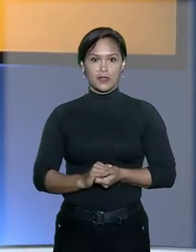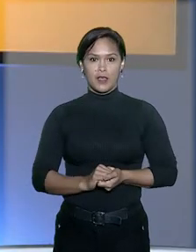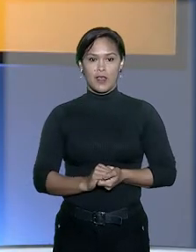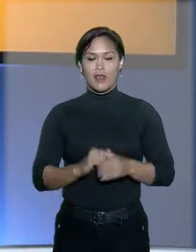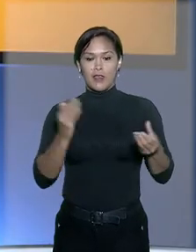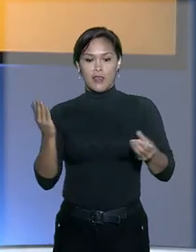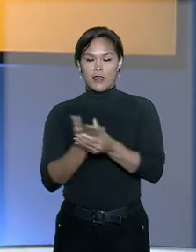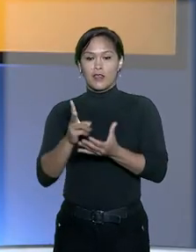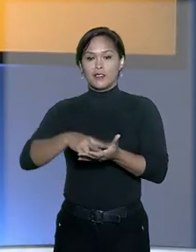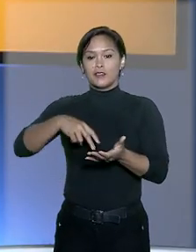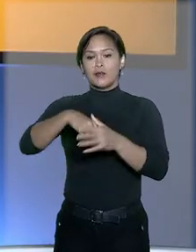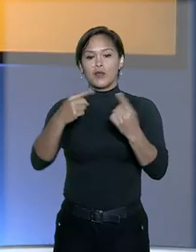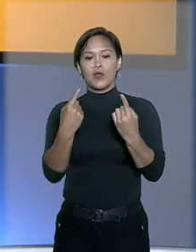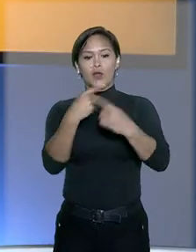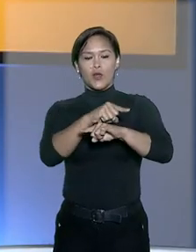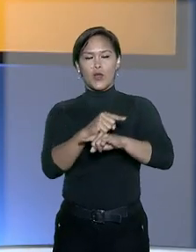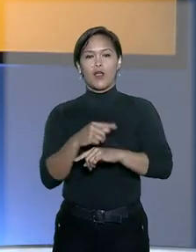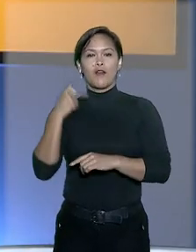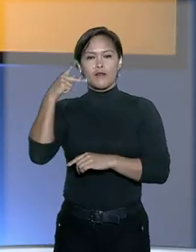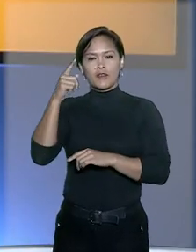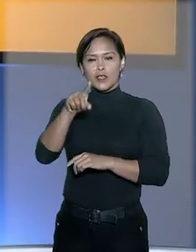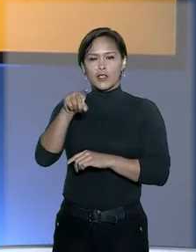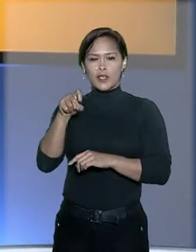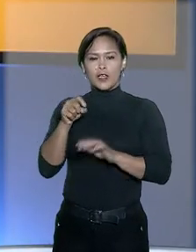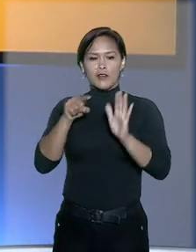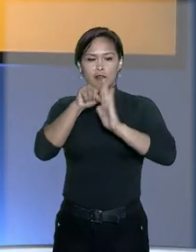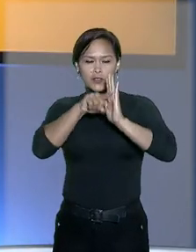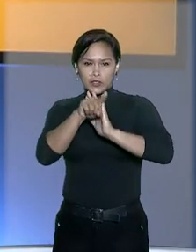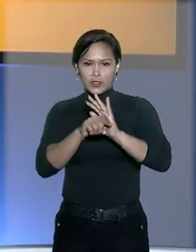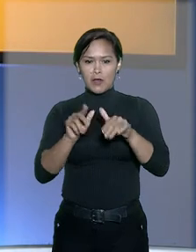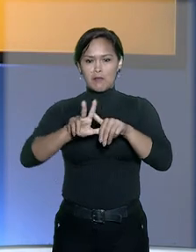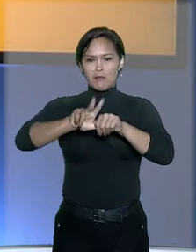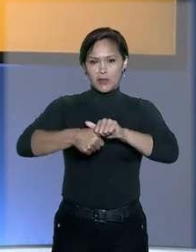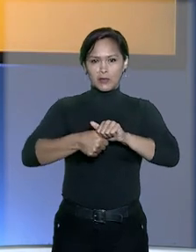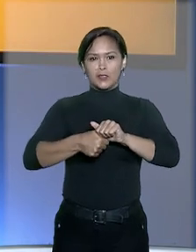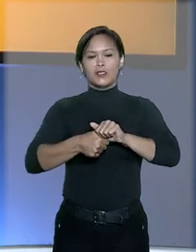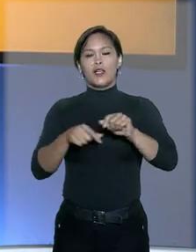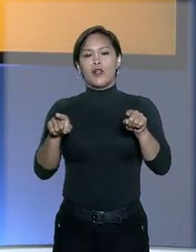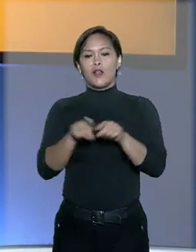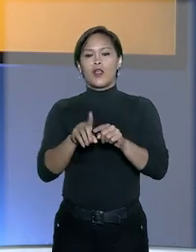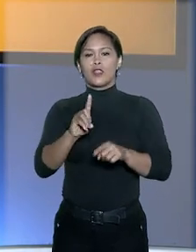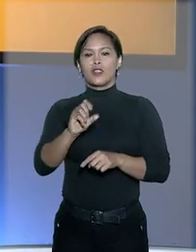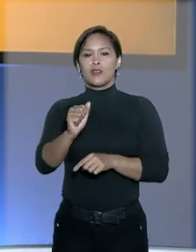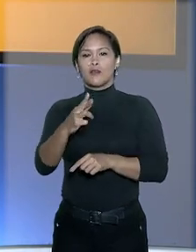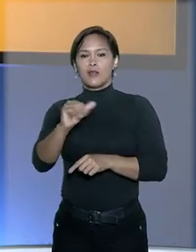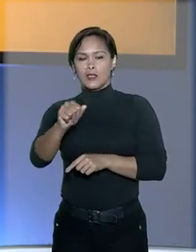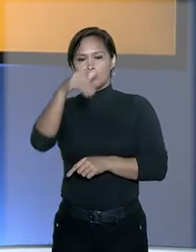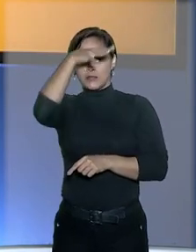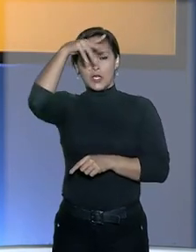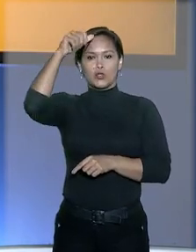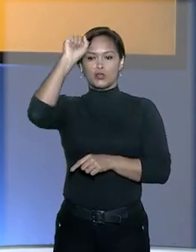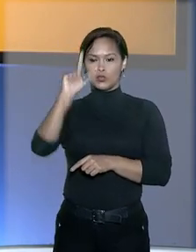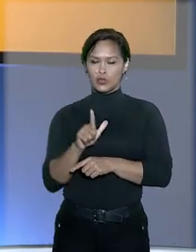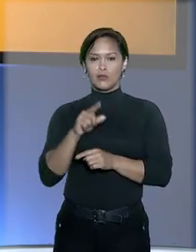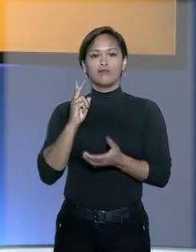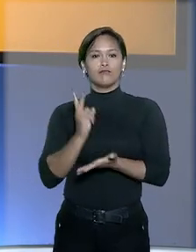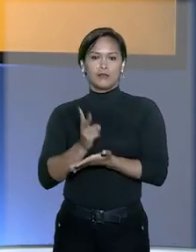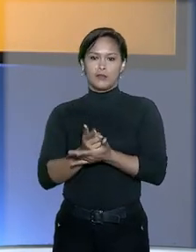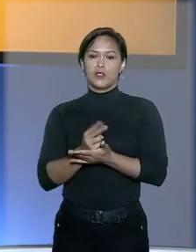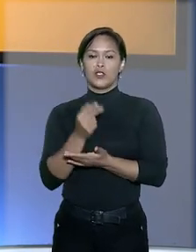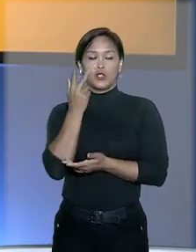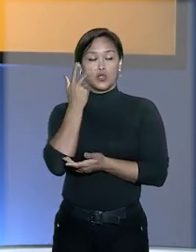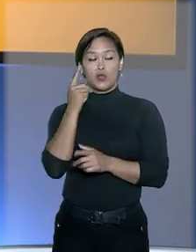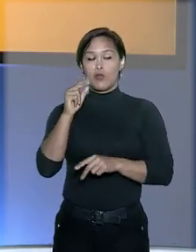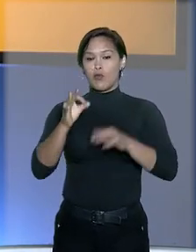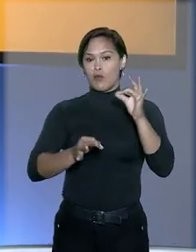ação penal contra ex-vereador investigado por corrupção em Dourados, no Mato Grosso do Sul, foi mantida na Justiça Comum.